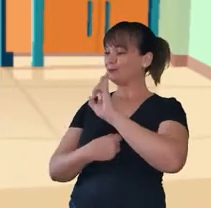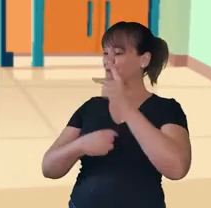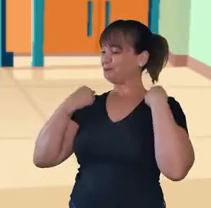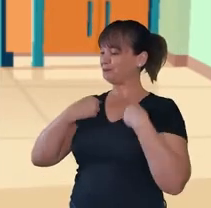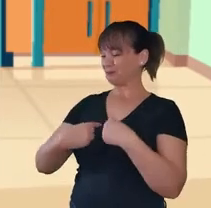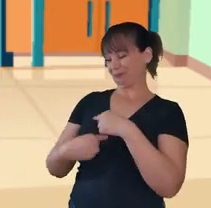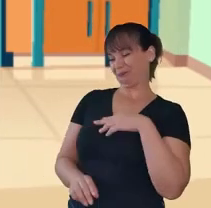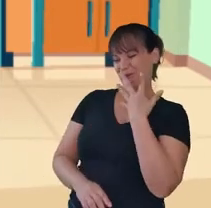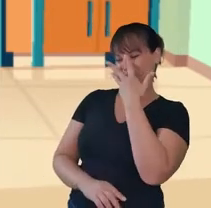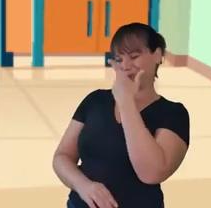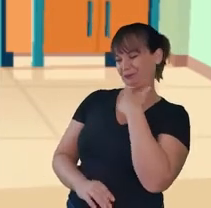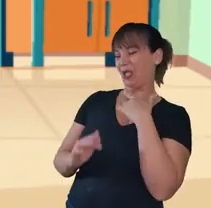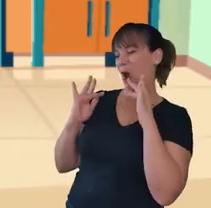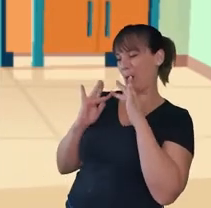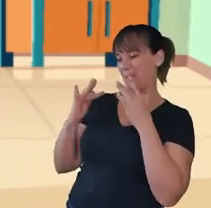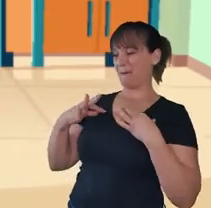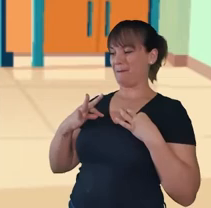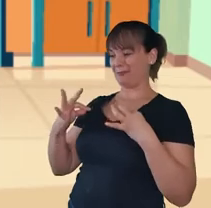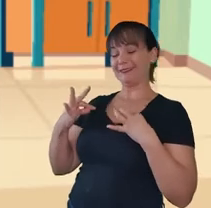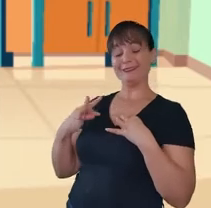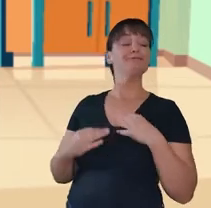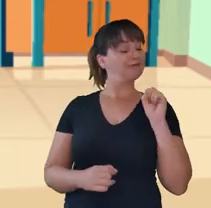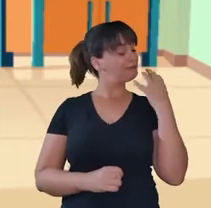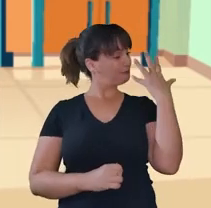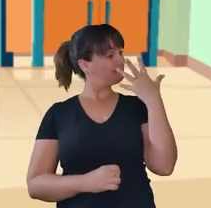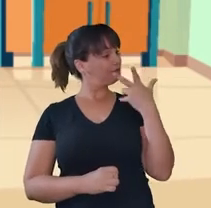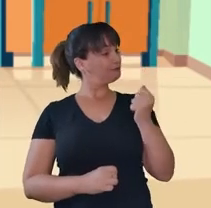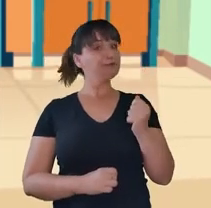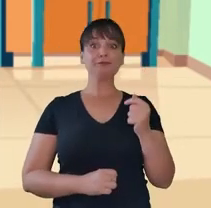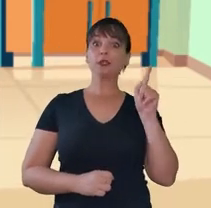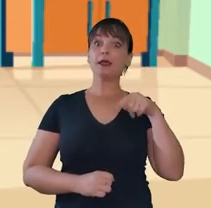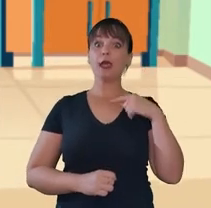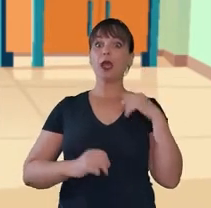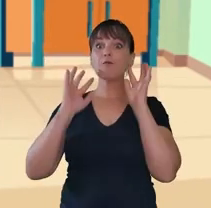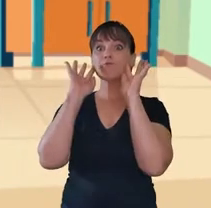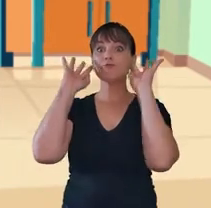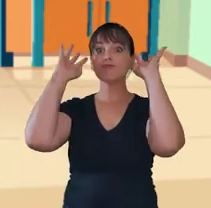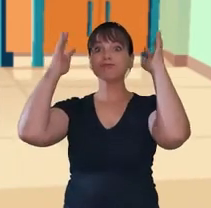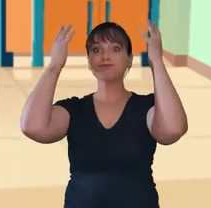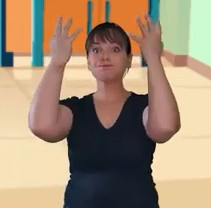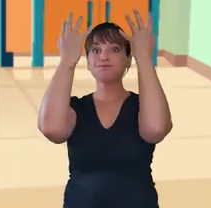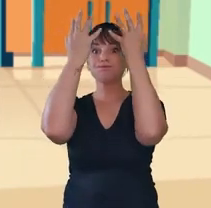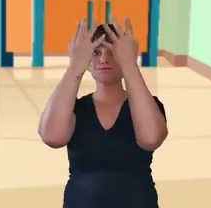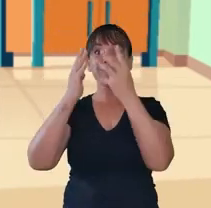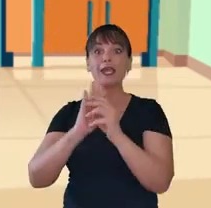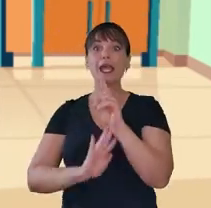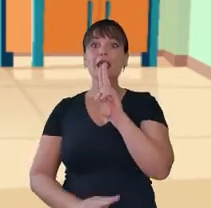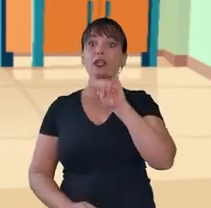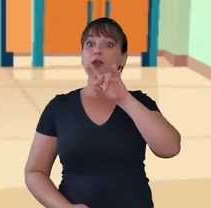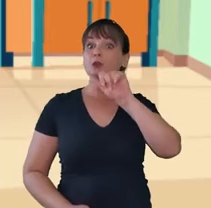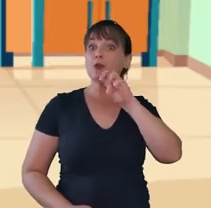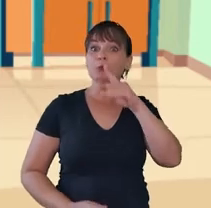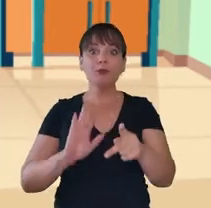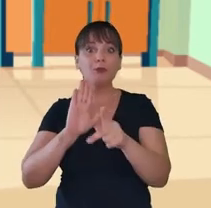vai ficar bonito. Combina com minha roupa. Ficou bonito. E esse, olha, um cocá, tá vendo? Dos Yanomamis aqui do